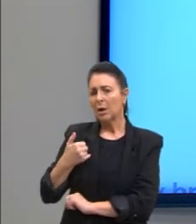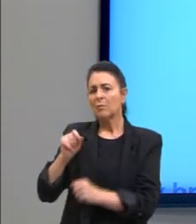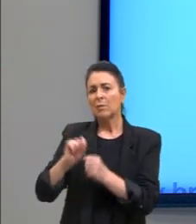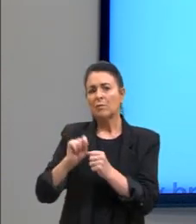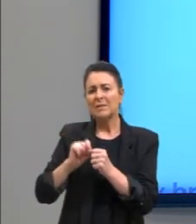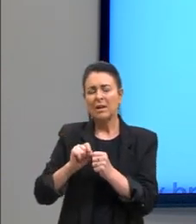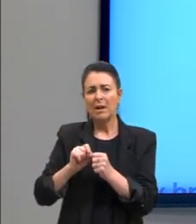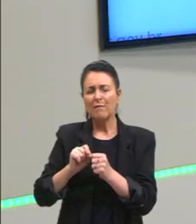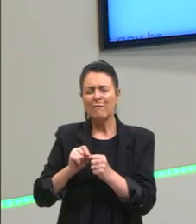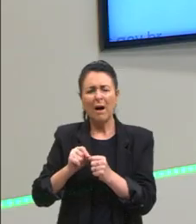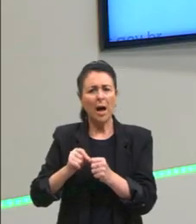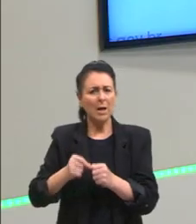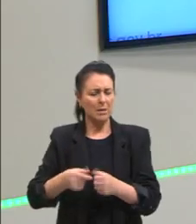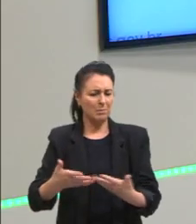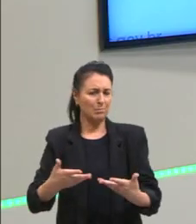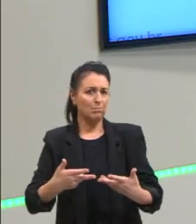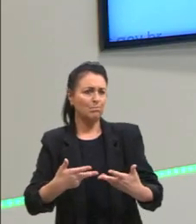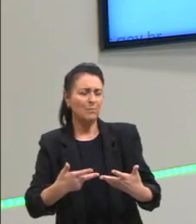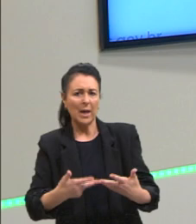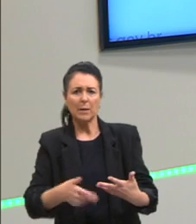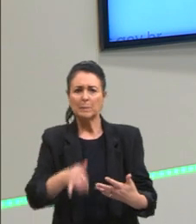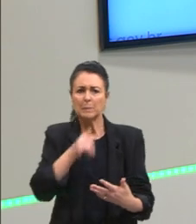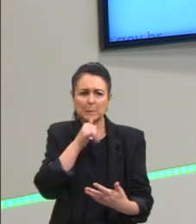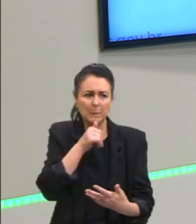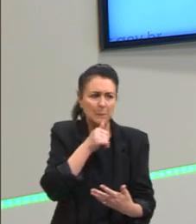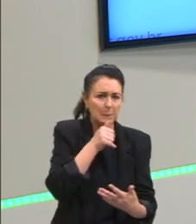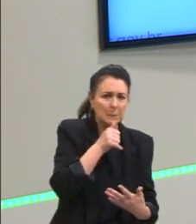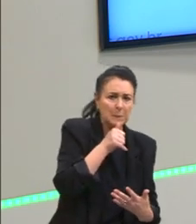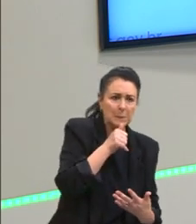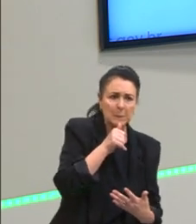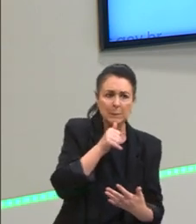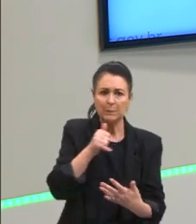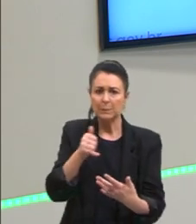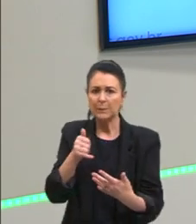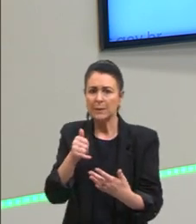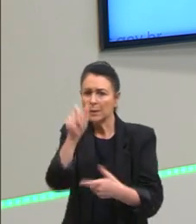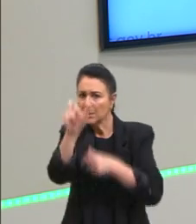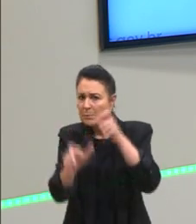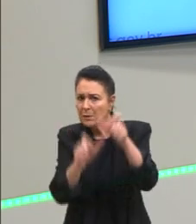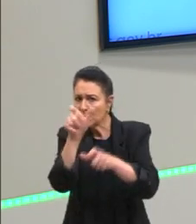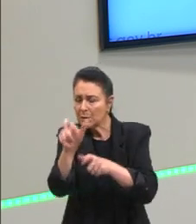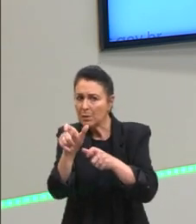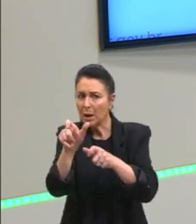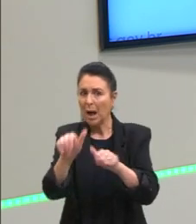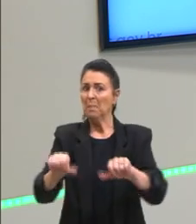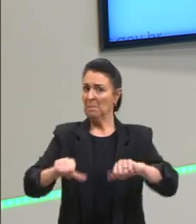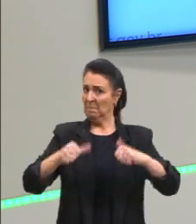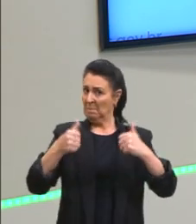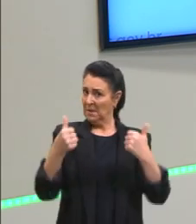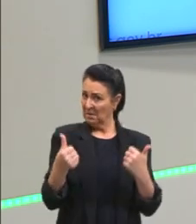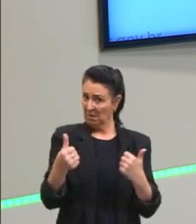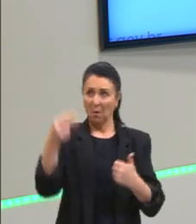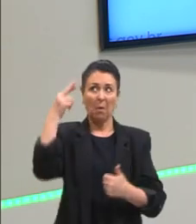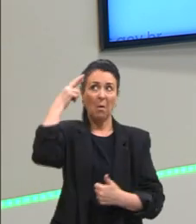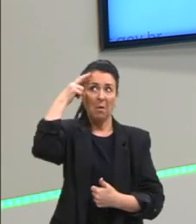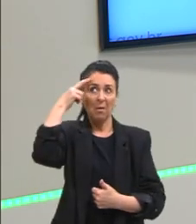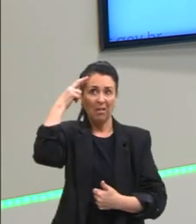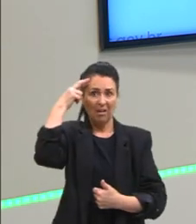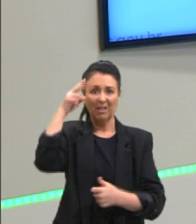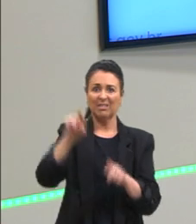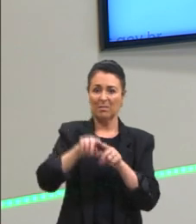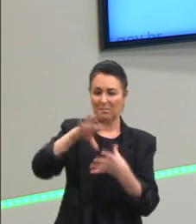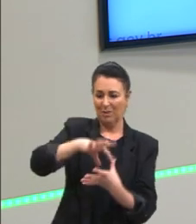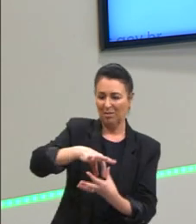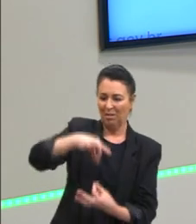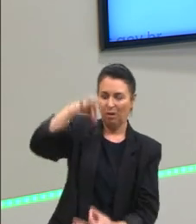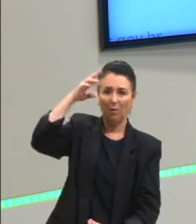testes para definir a profissão da pessoa. E aí as pessoas que tivessem melhores condições racionais, lembra da alma racional,